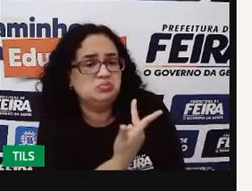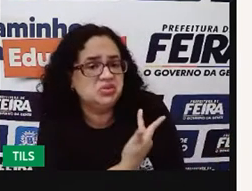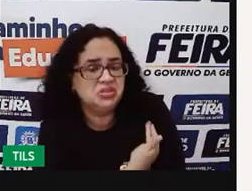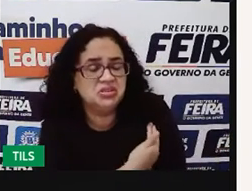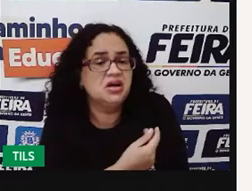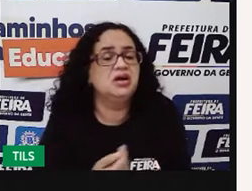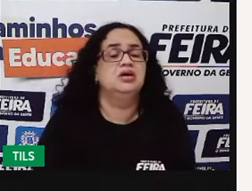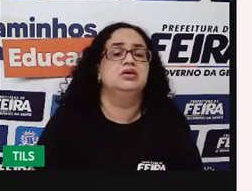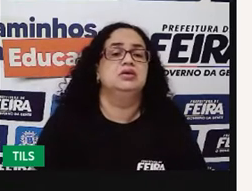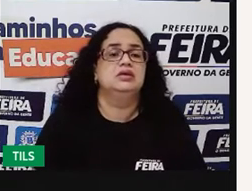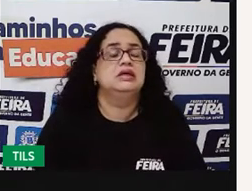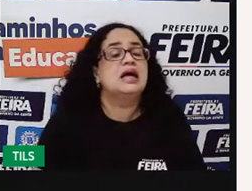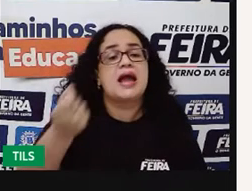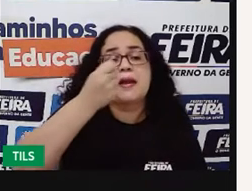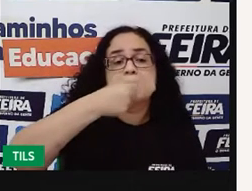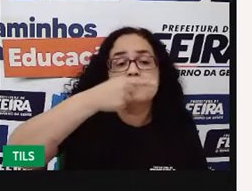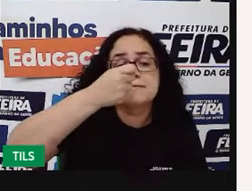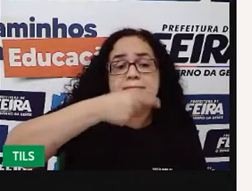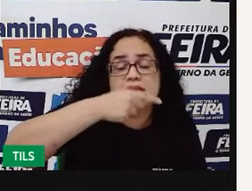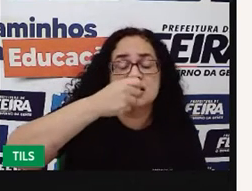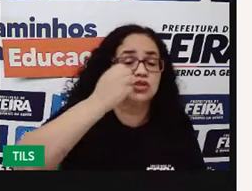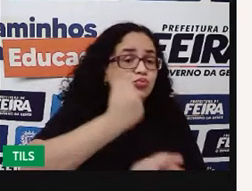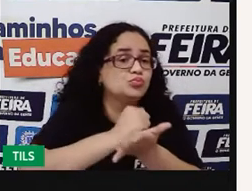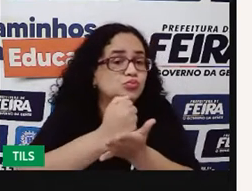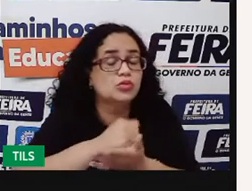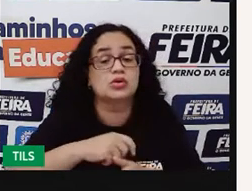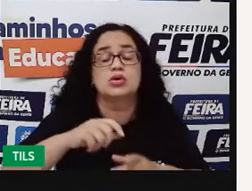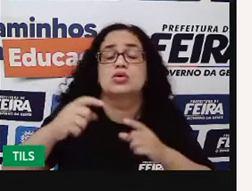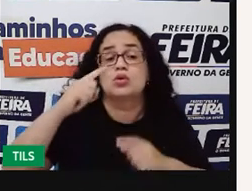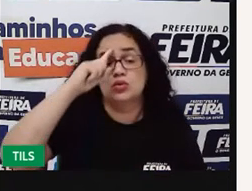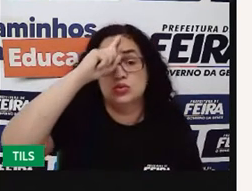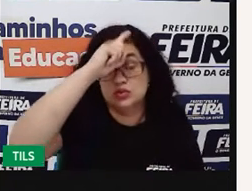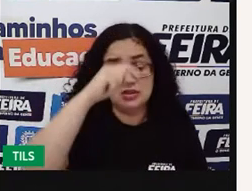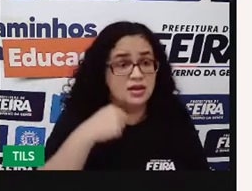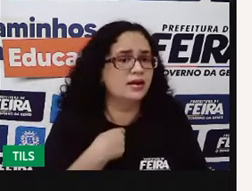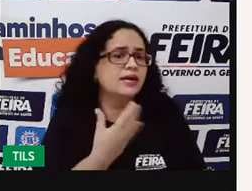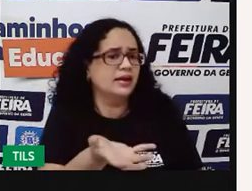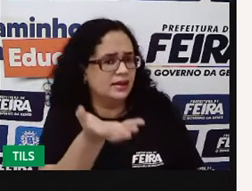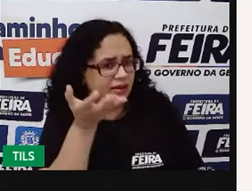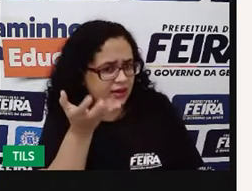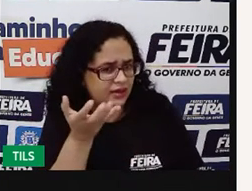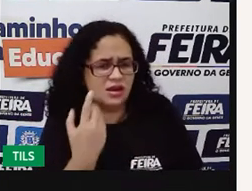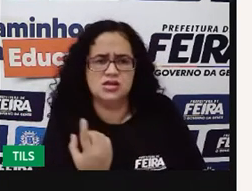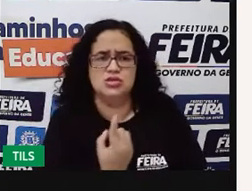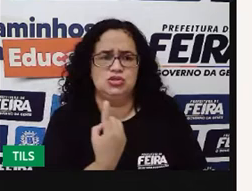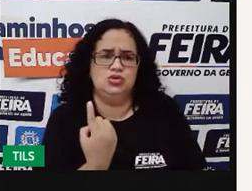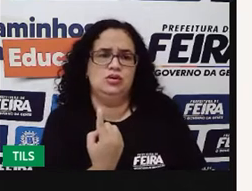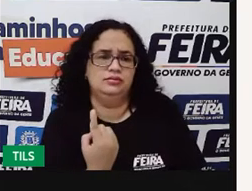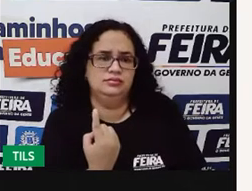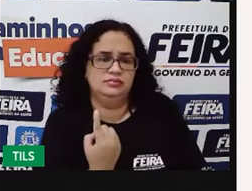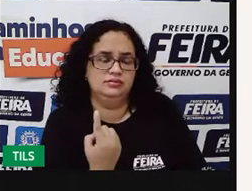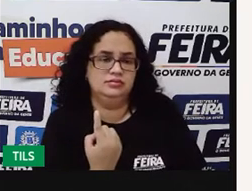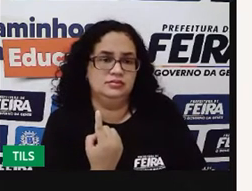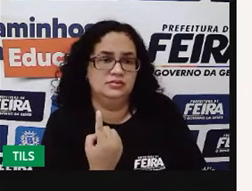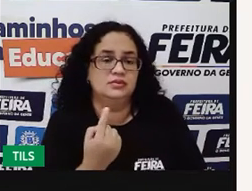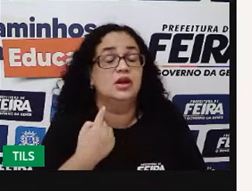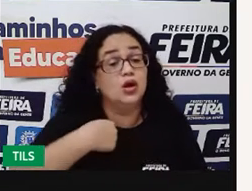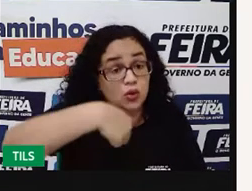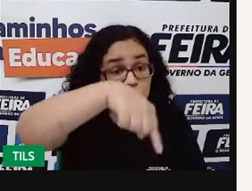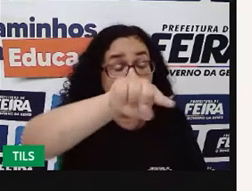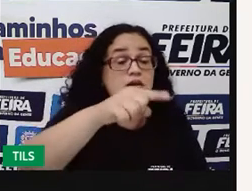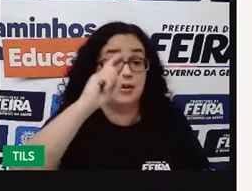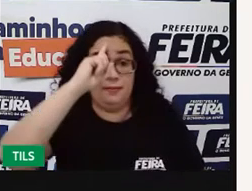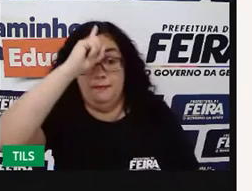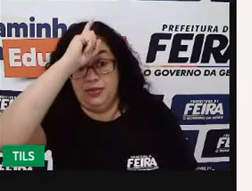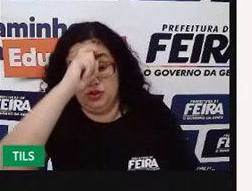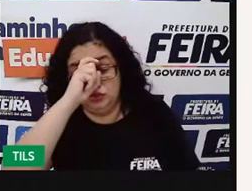né, as vacinas, remédios, os hospitais, mesmo que eu queira individualmente ir para o